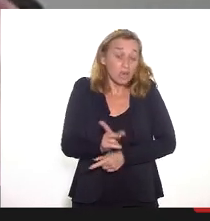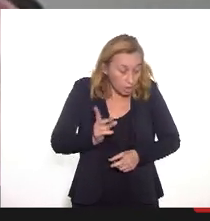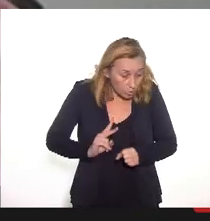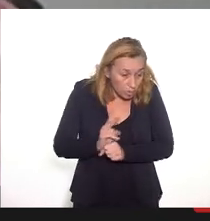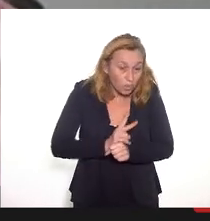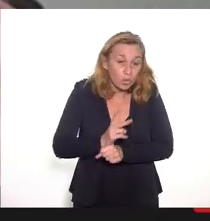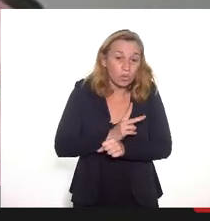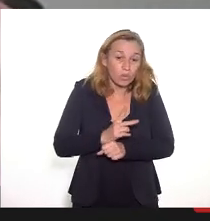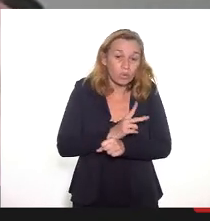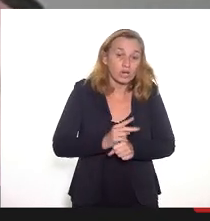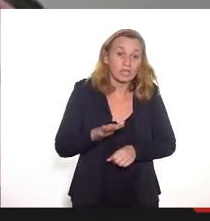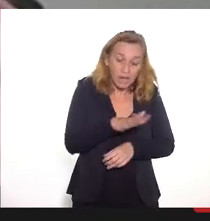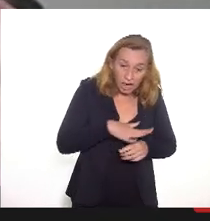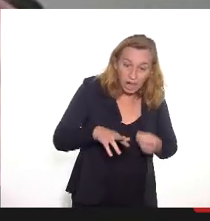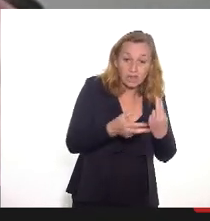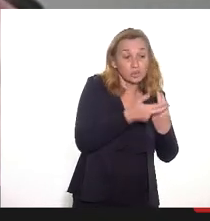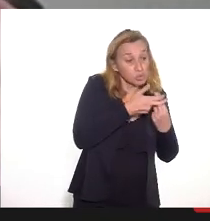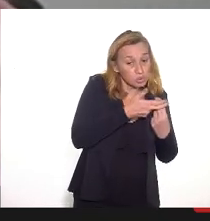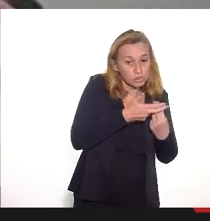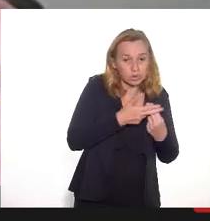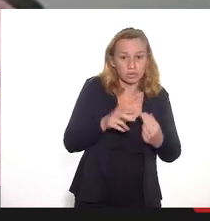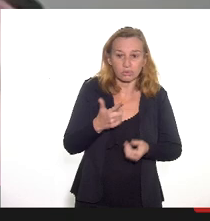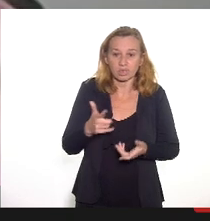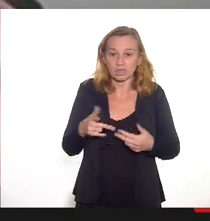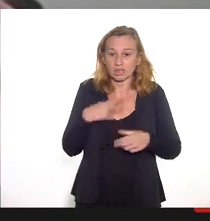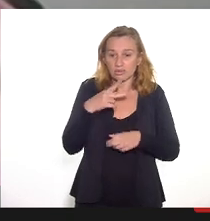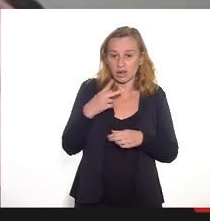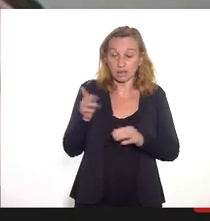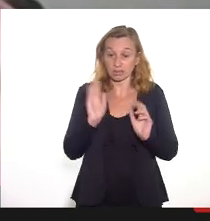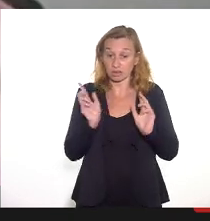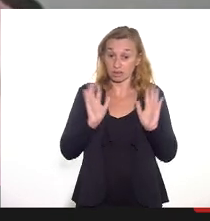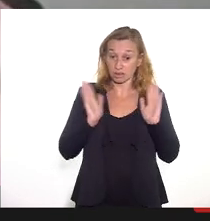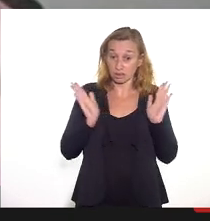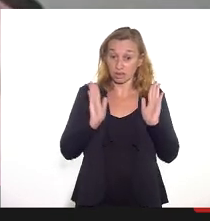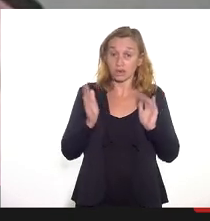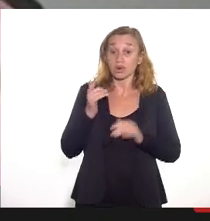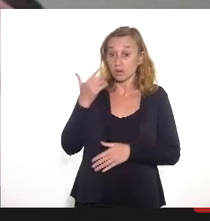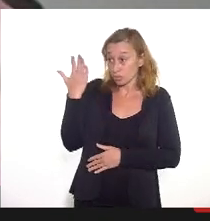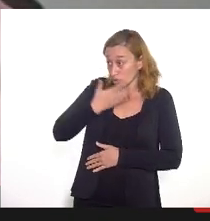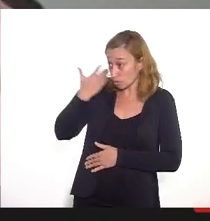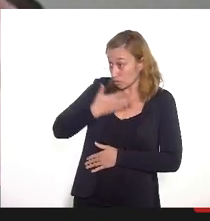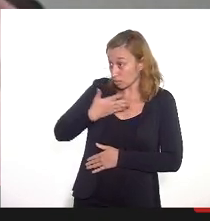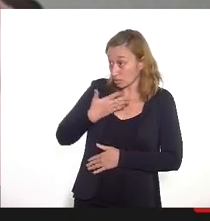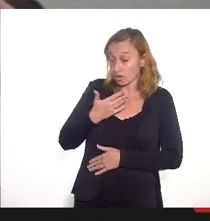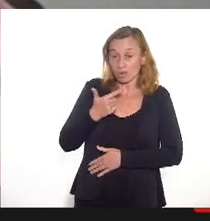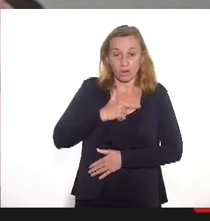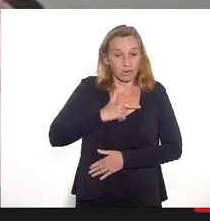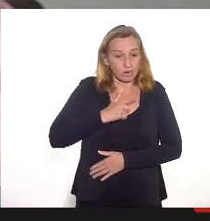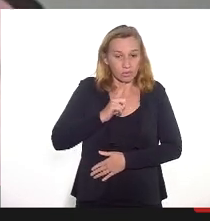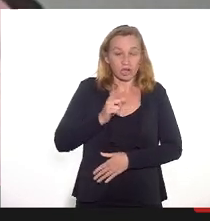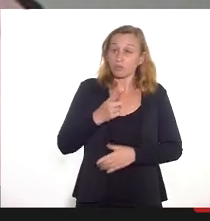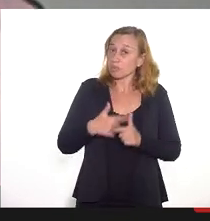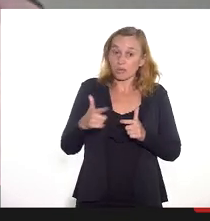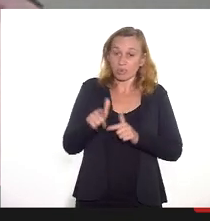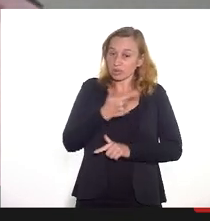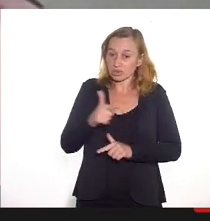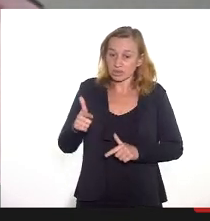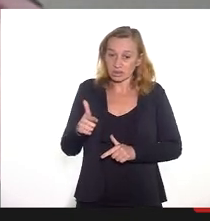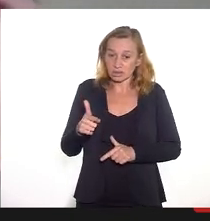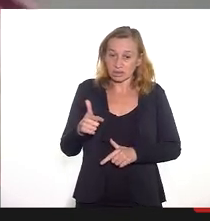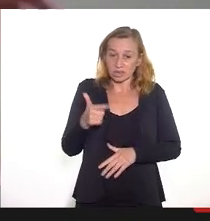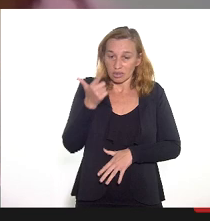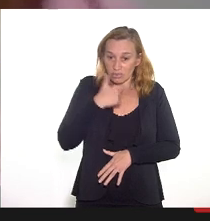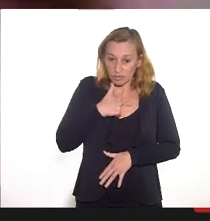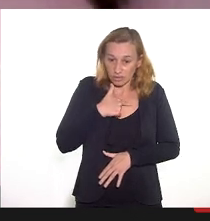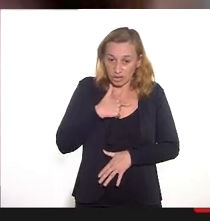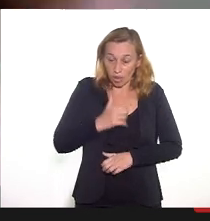atendimento na rede SUS. não adianta a moça fazer assim, assada, que eu estou vendo a cara dela feia para mim. Não tem problema nenhum. Cara feia para mim,